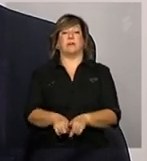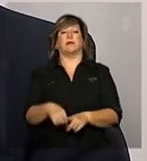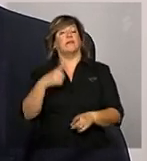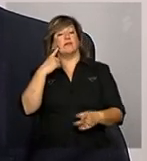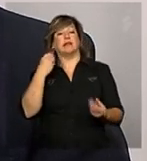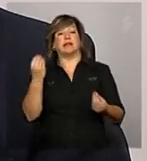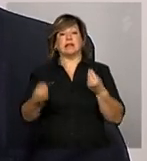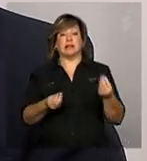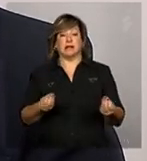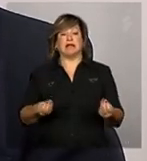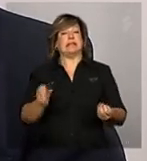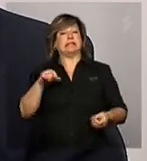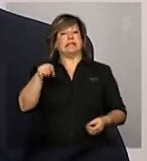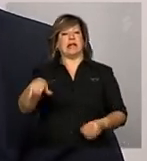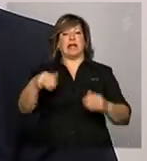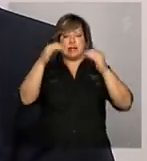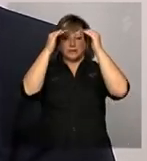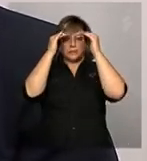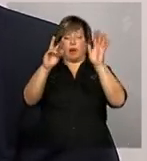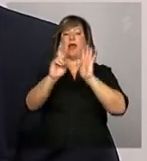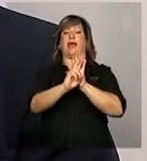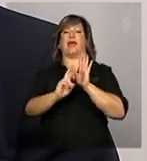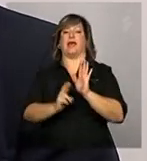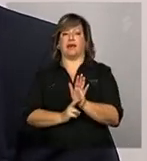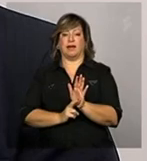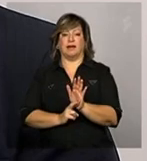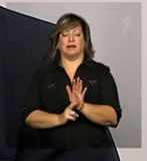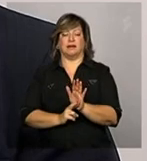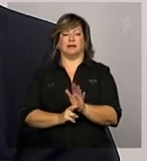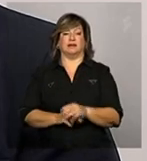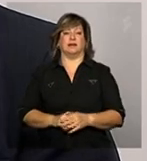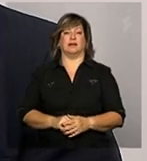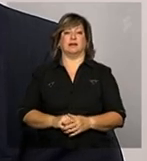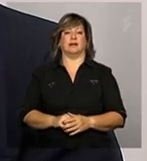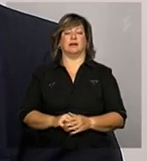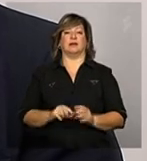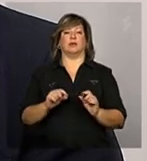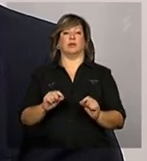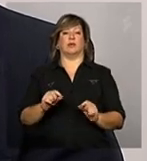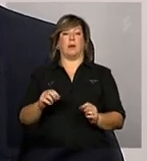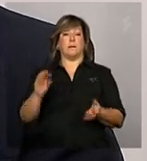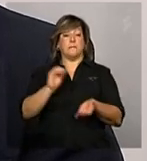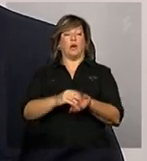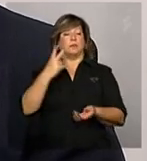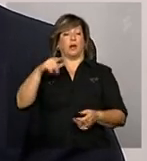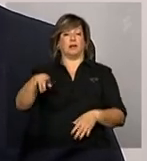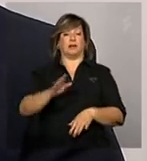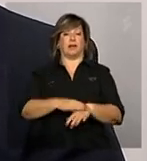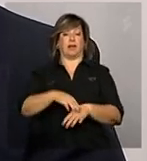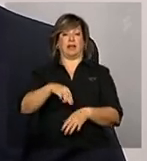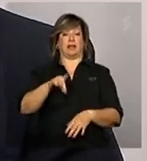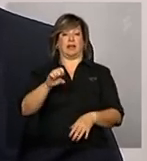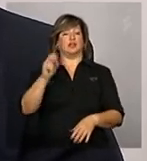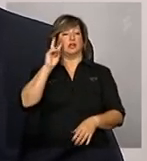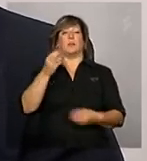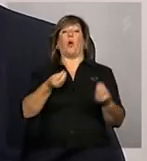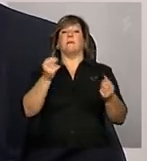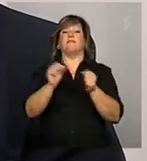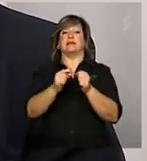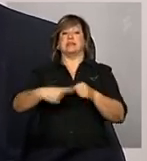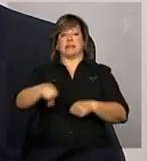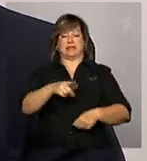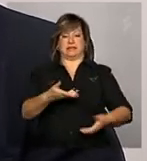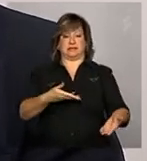e se ele respeitou as regras postas pelo MDS com relação à execução de serviços. Nesse ponto,